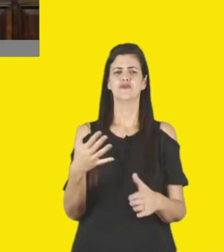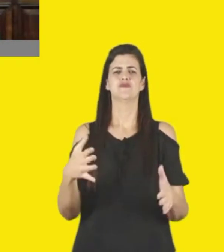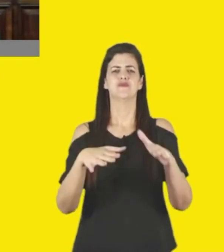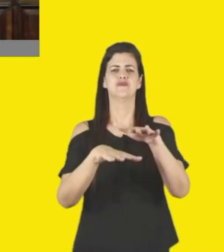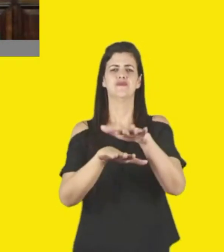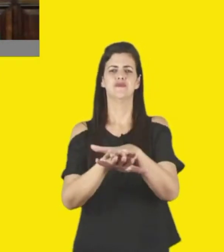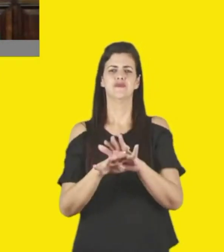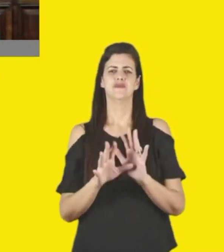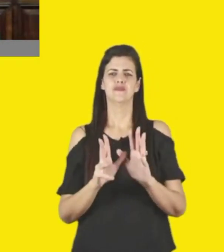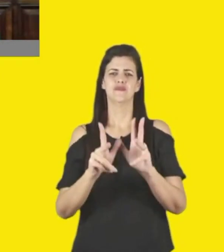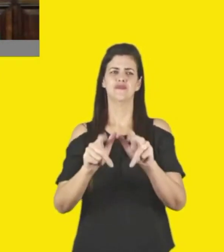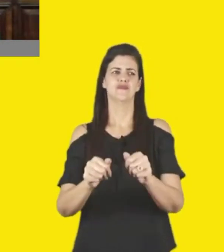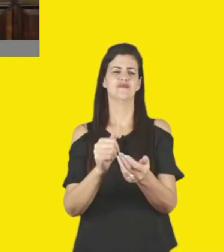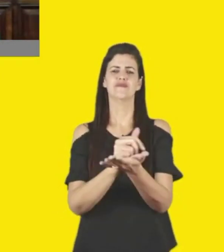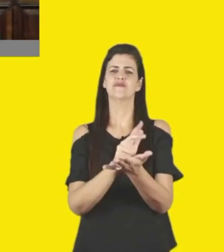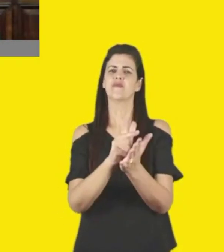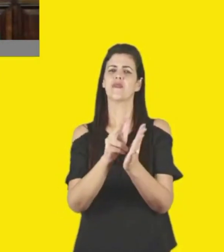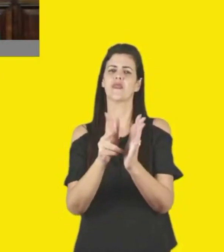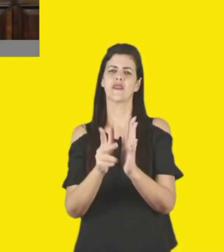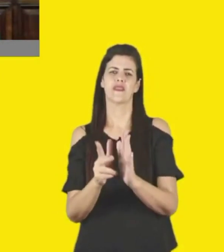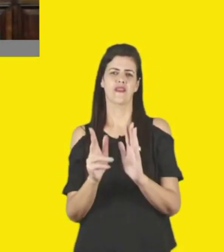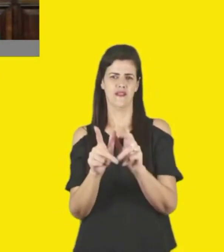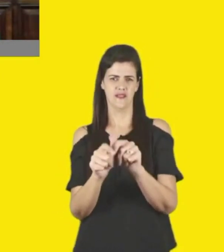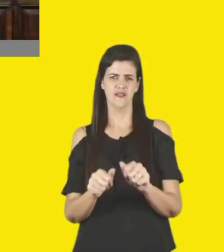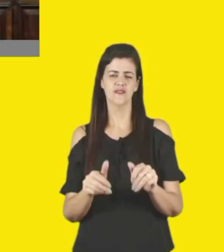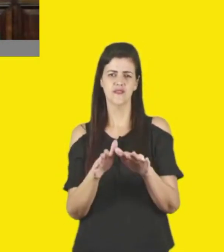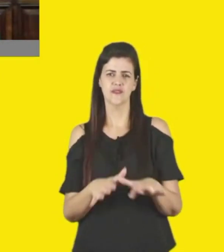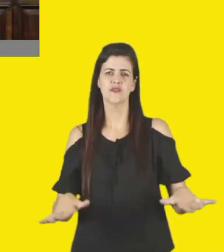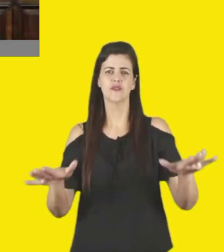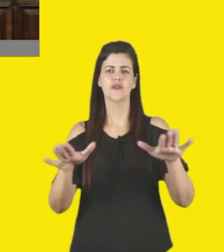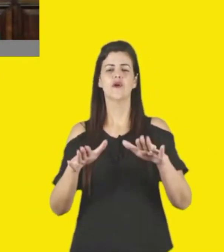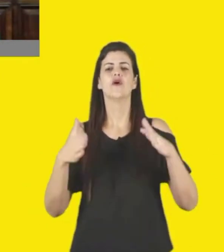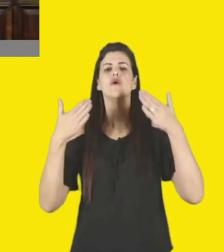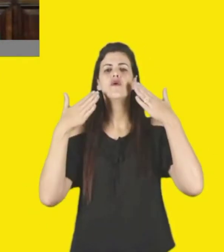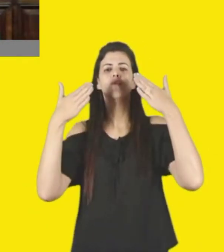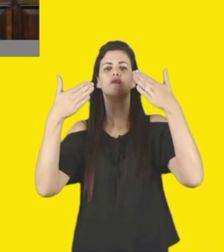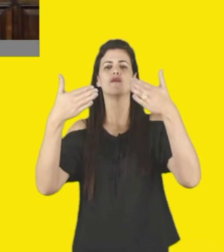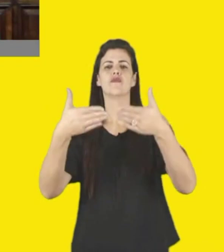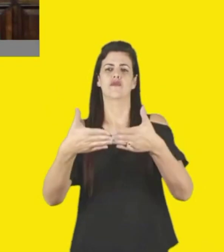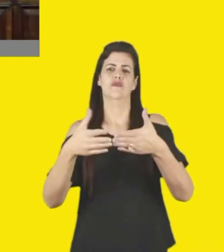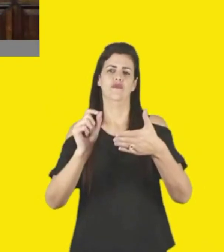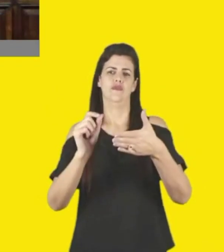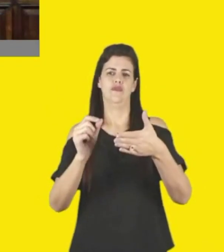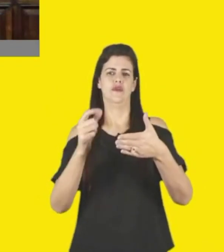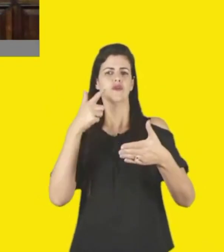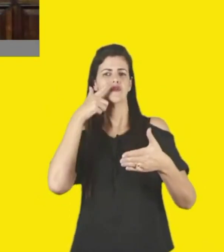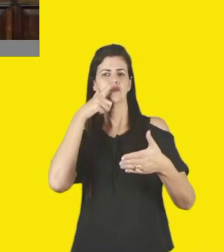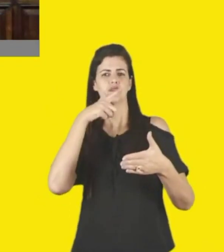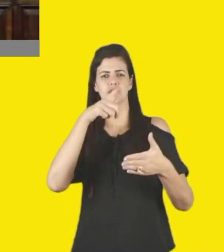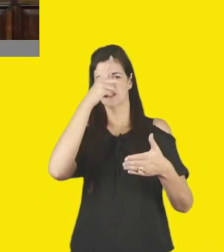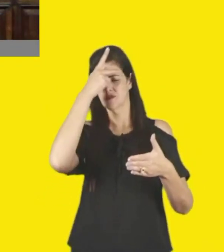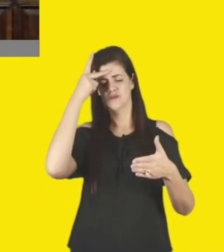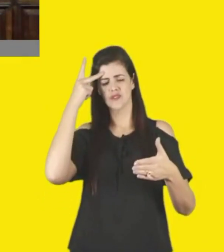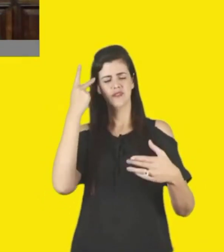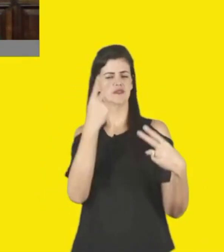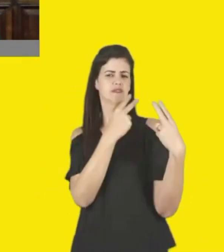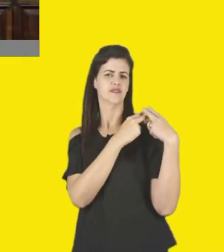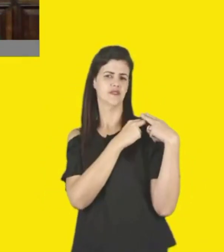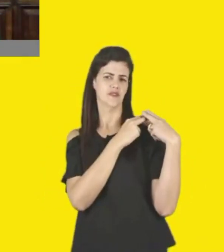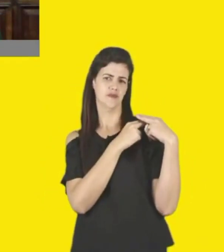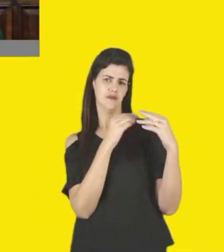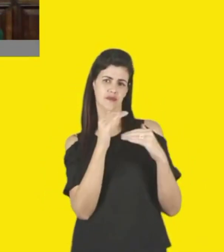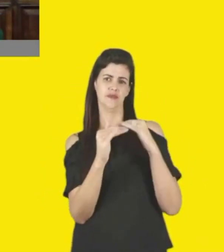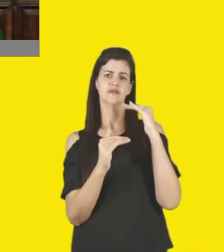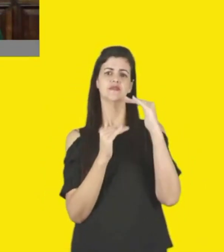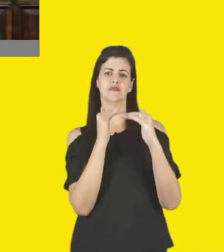a diversidade, eu acho que a gente tem que ficar com foco nisso, para que consigamos cada vez mais ações responsáveis, e